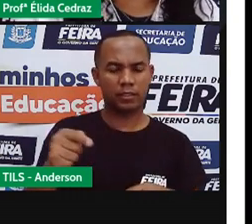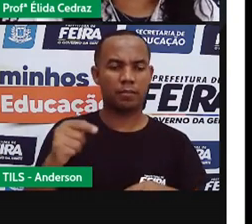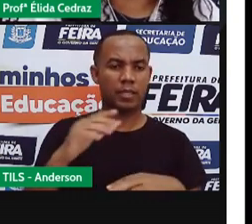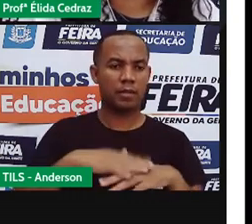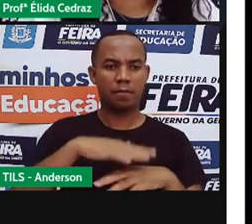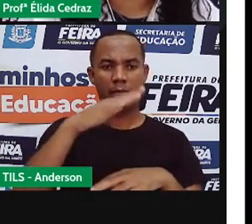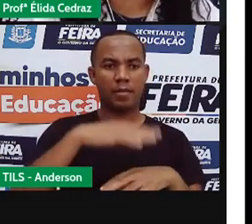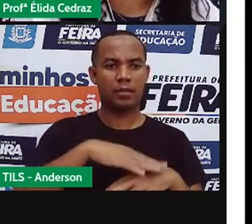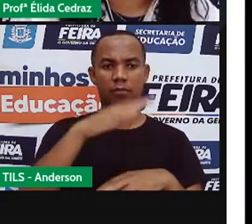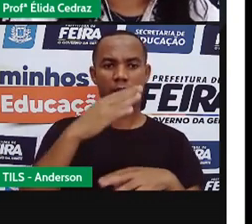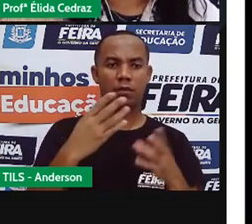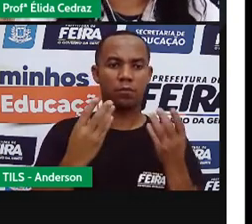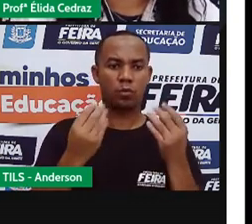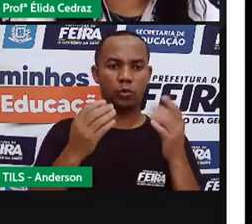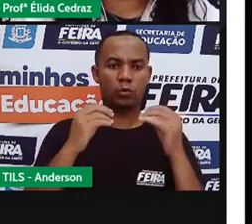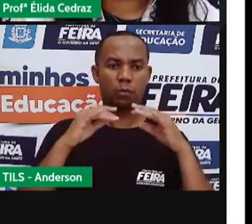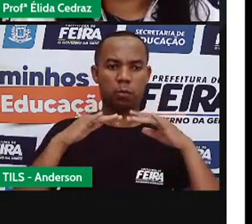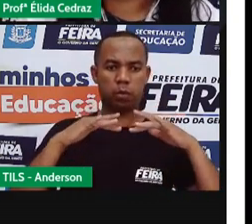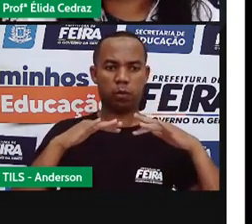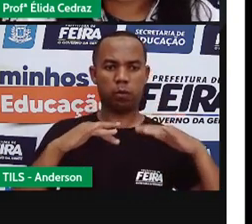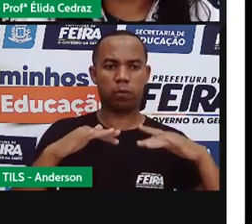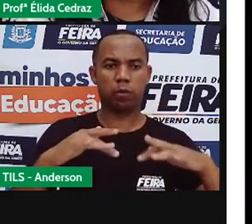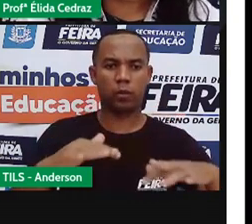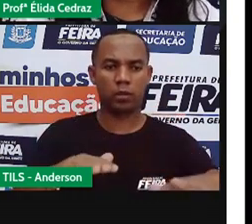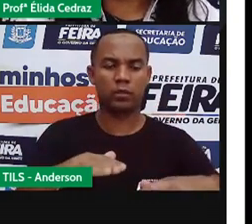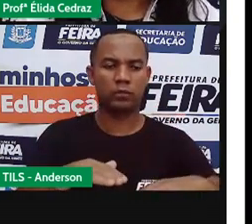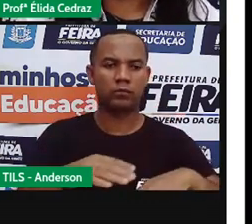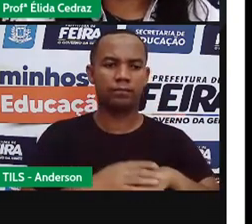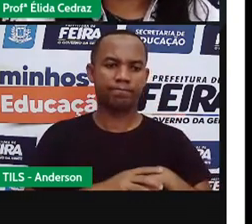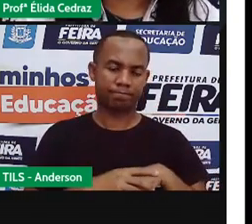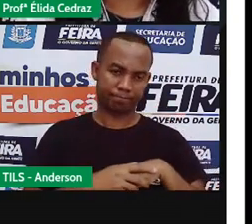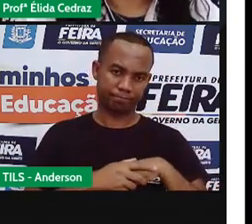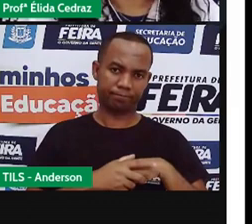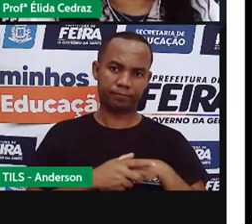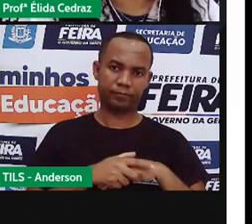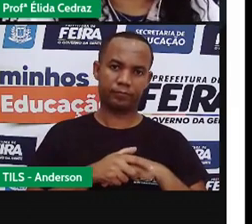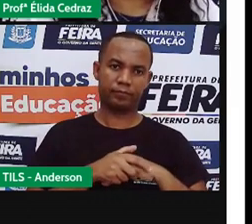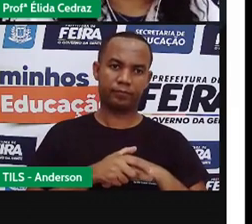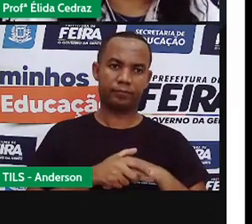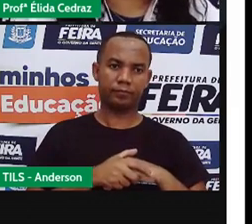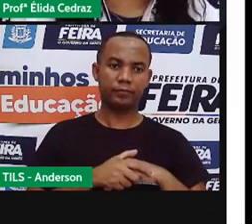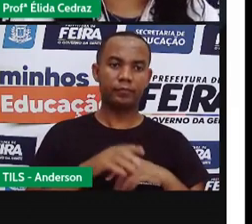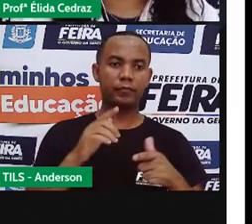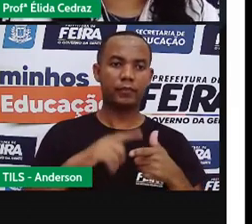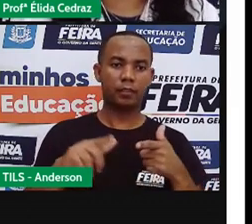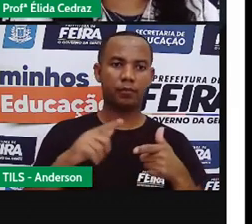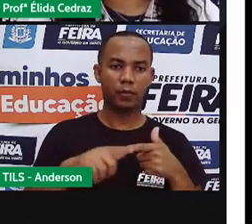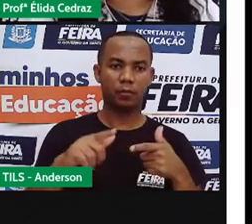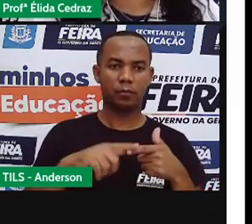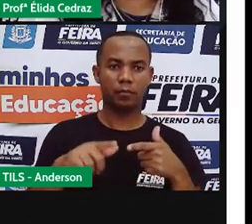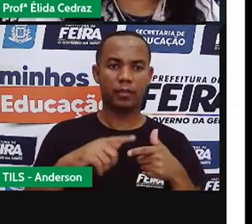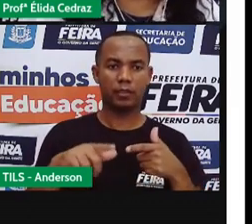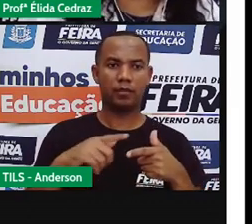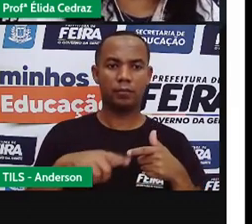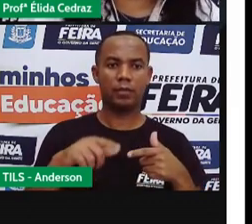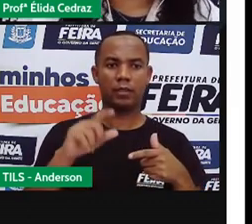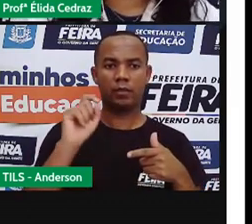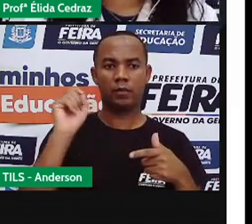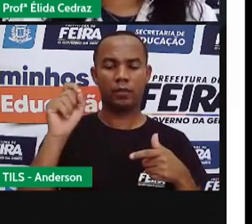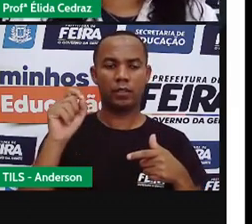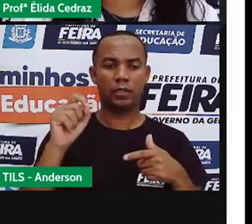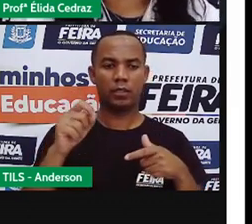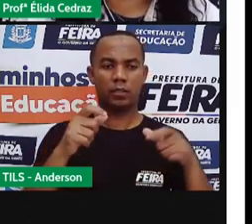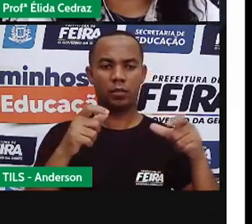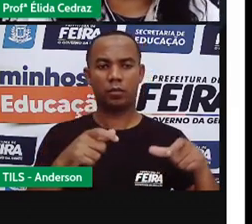porque eles se reproduzem com muita rapidez. E o problema é que onde tem ratos